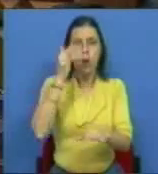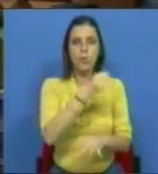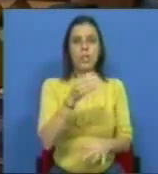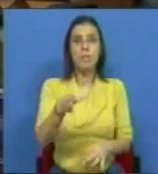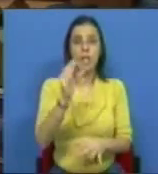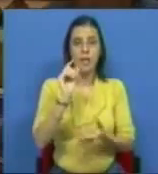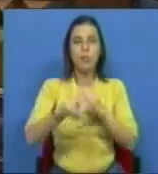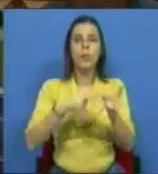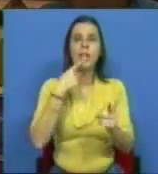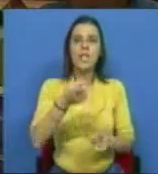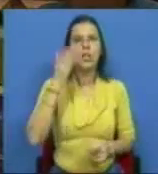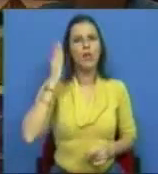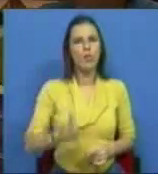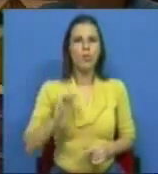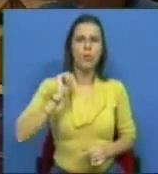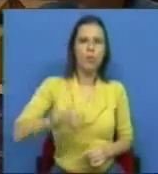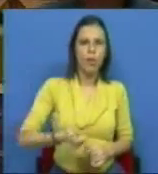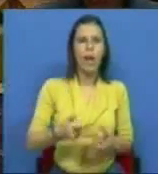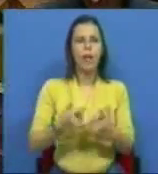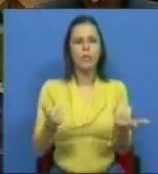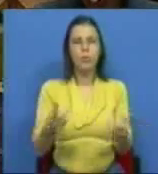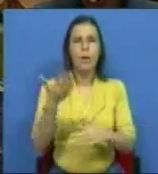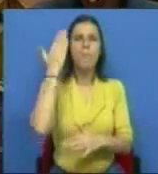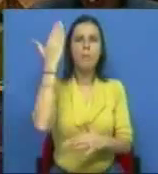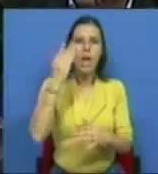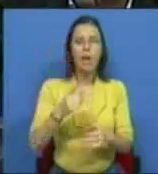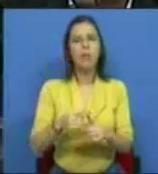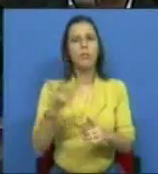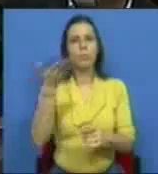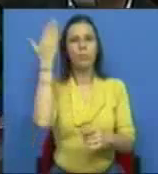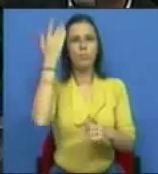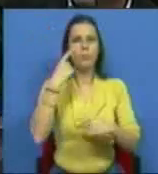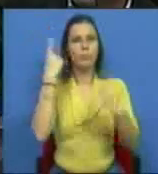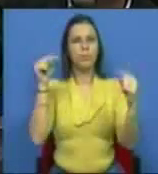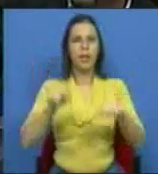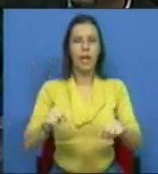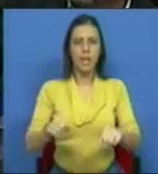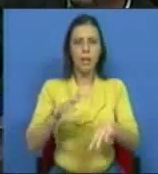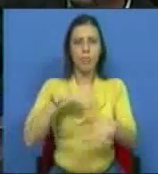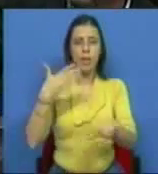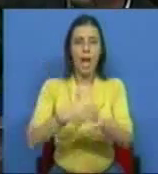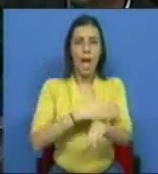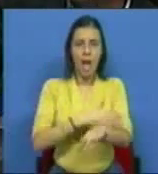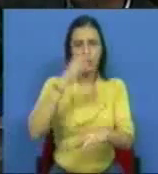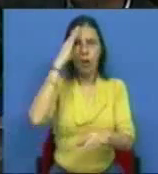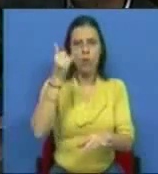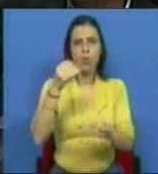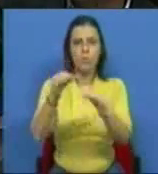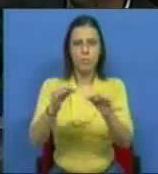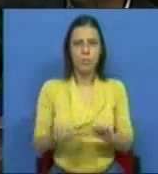2010 aquilo que diz que é justo, correto, e de cujos méritos vêm aqui vangorear-se neste plenário, ao recusar antecipar para